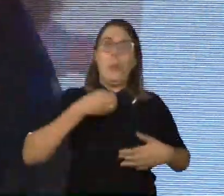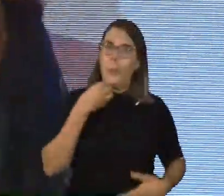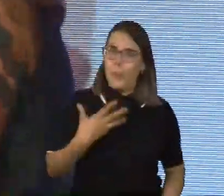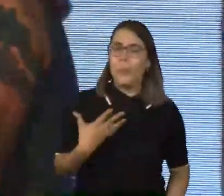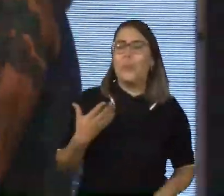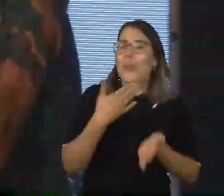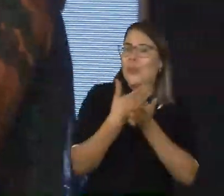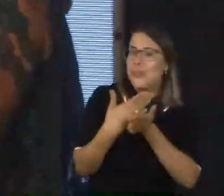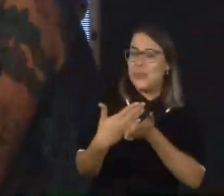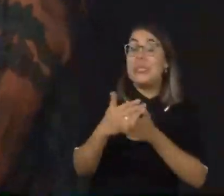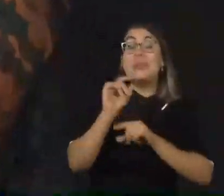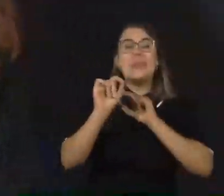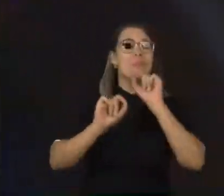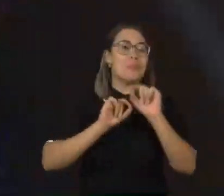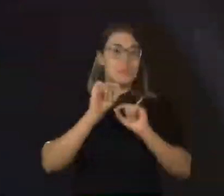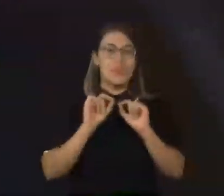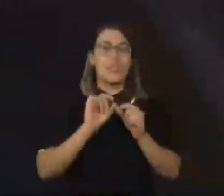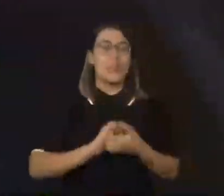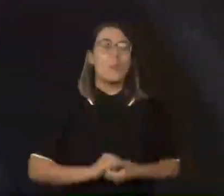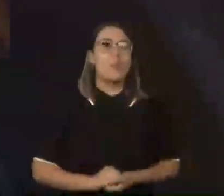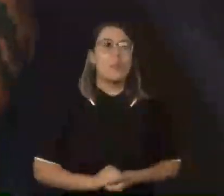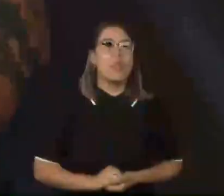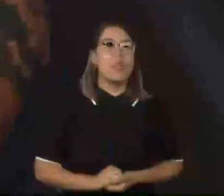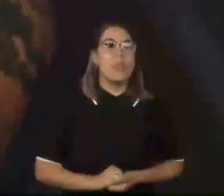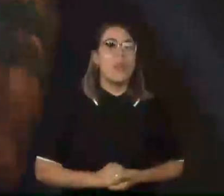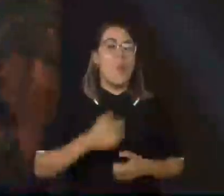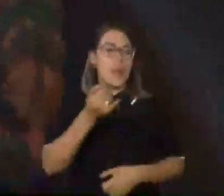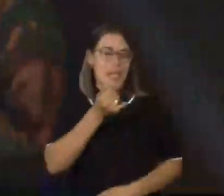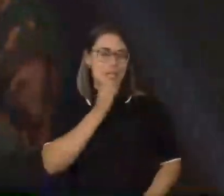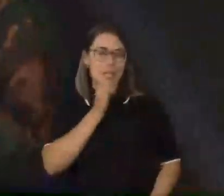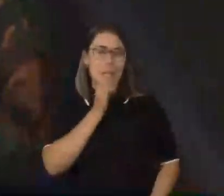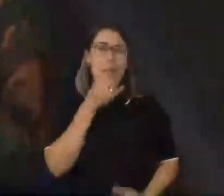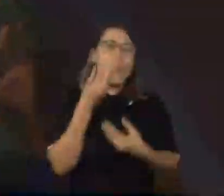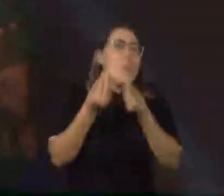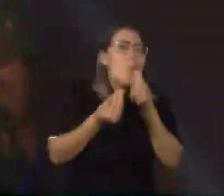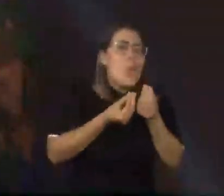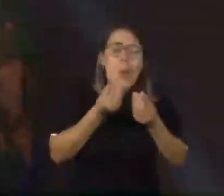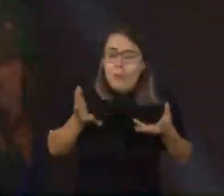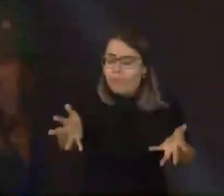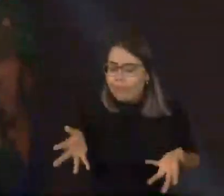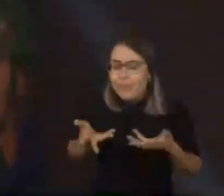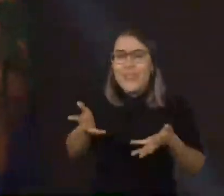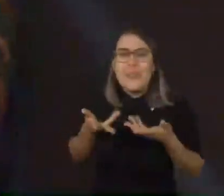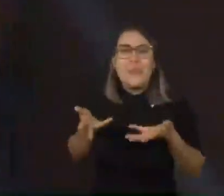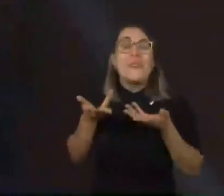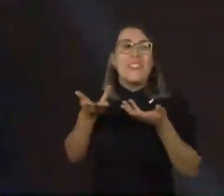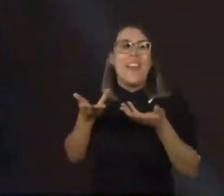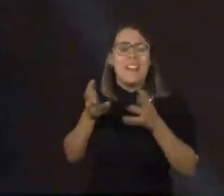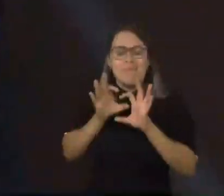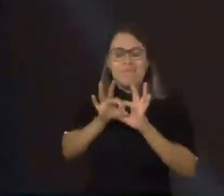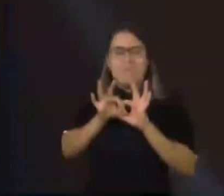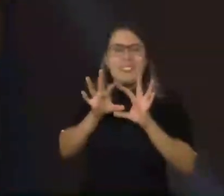Bom, continuando. Então, aqui, para a gente, alguns exemplos de como estimular essa autonomia. Essa questão da